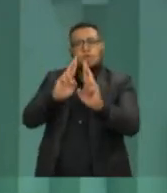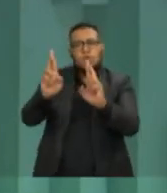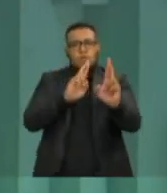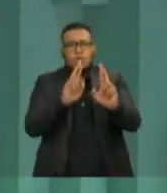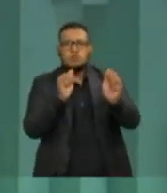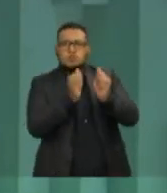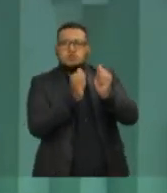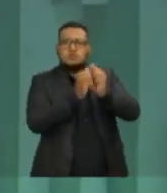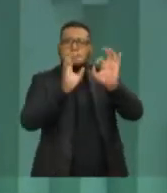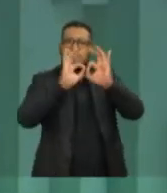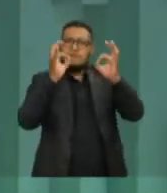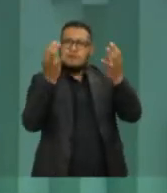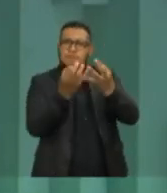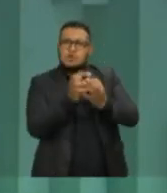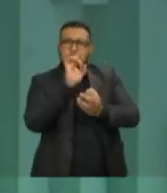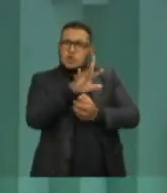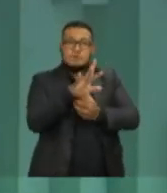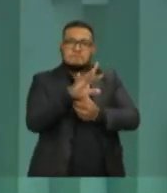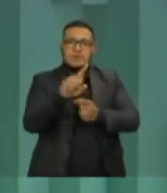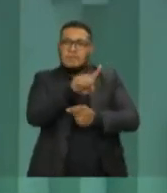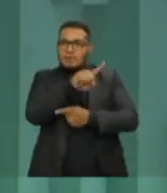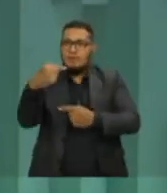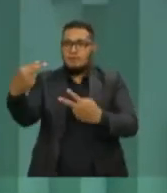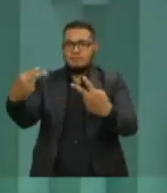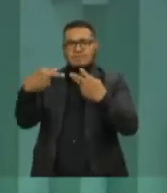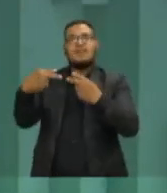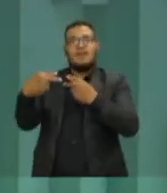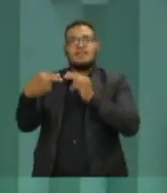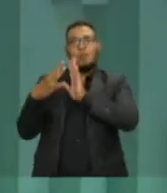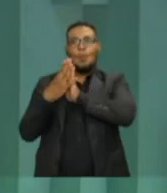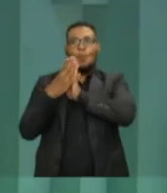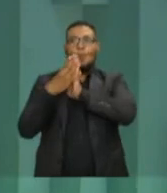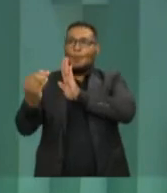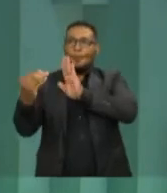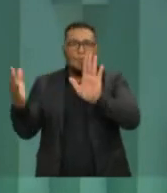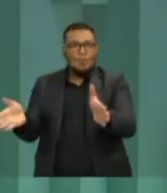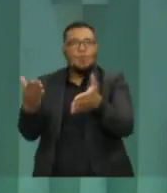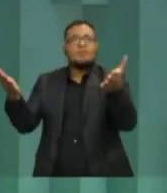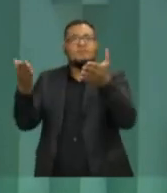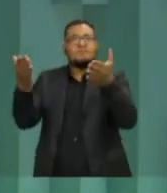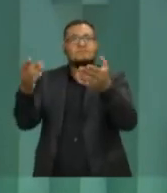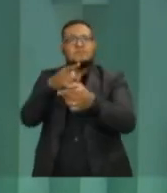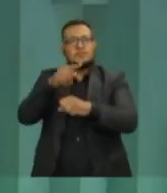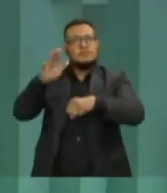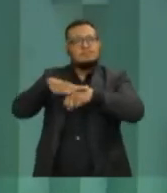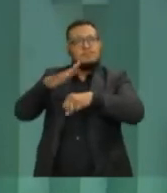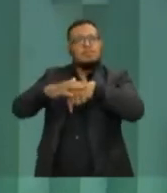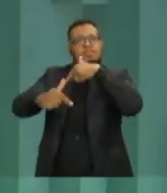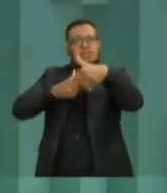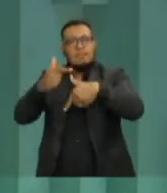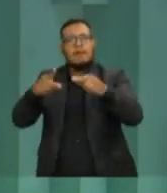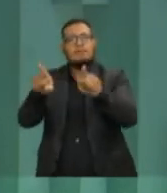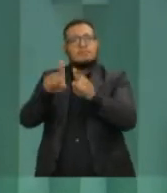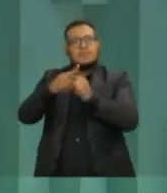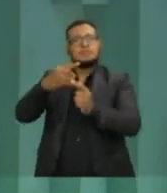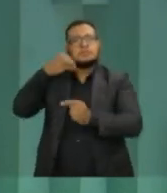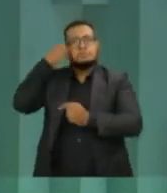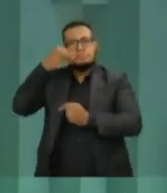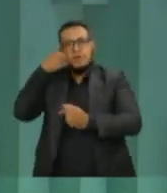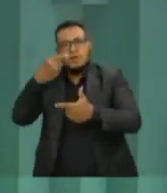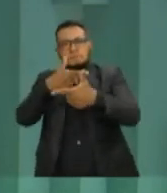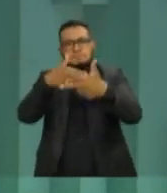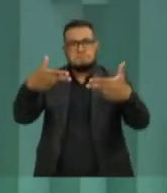família, como ainda inspira os outros. O sucesso da nossa cidade é fruto do seu trabalho, da sua experiência e das boas escolhas